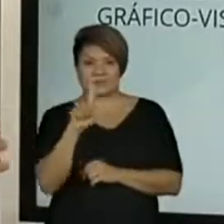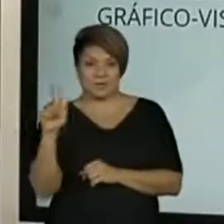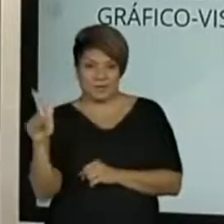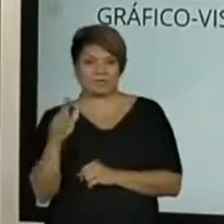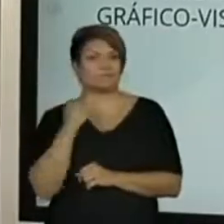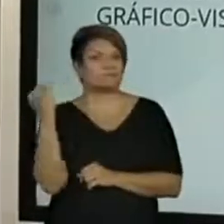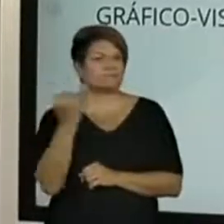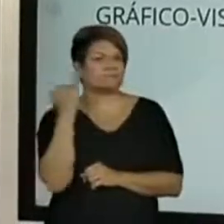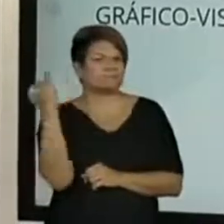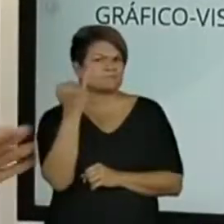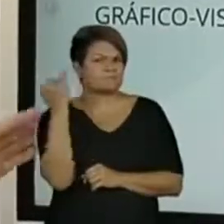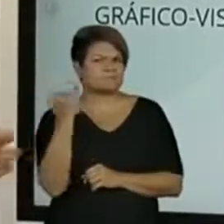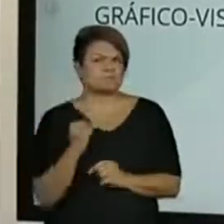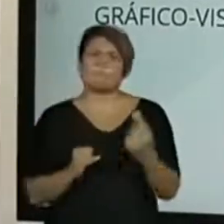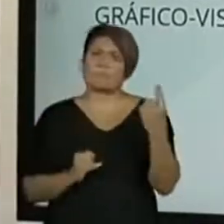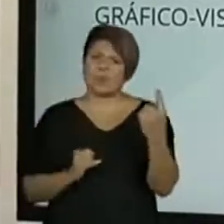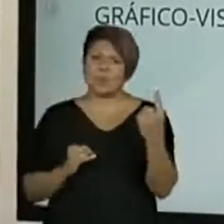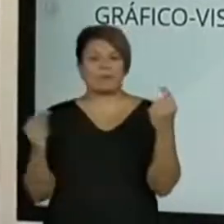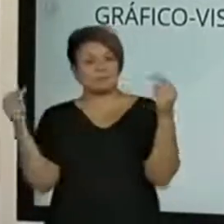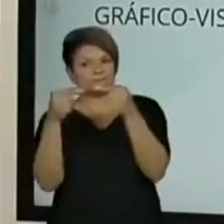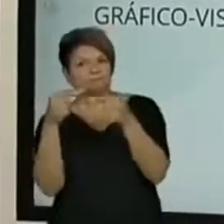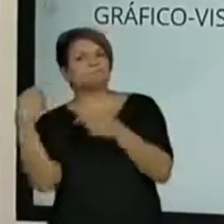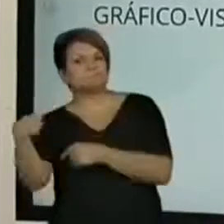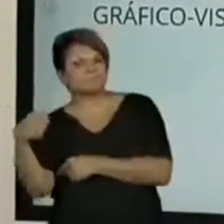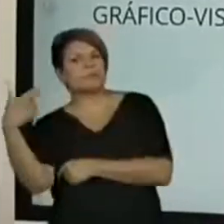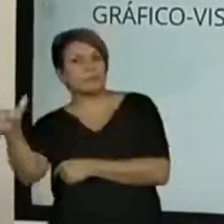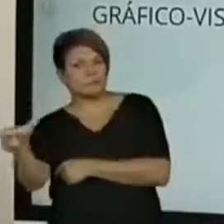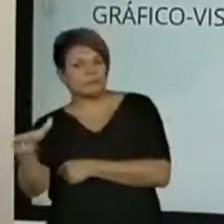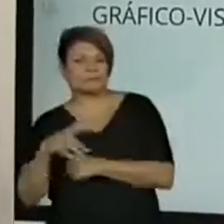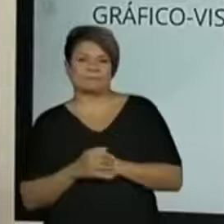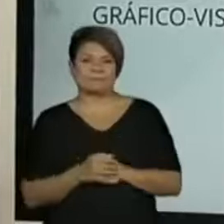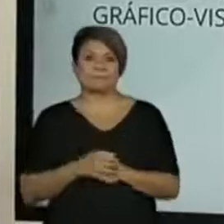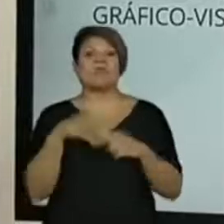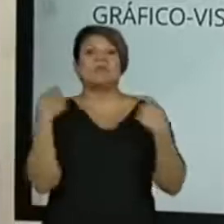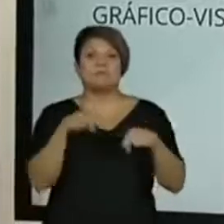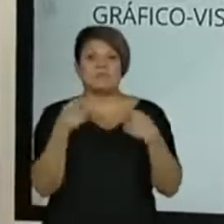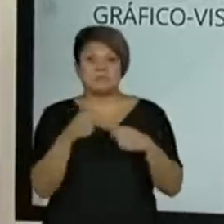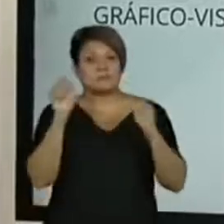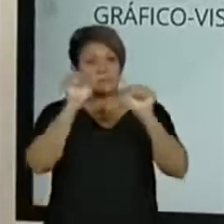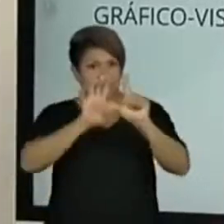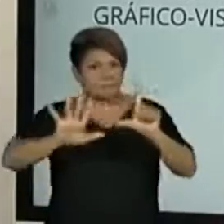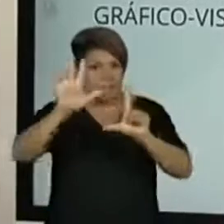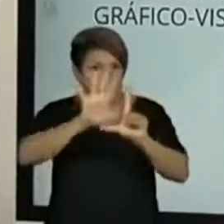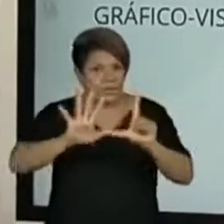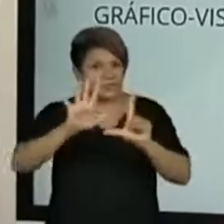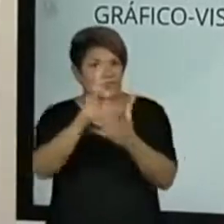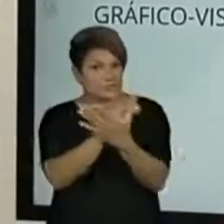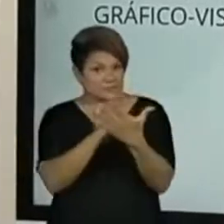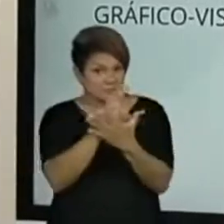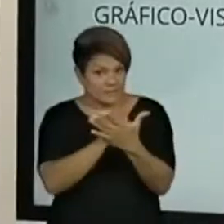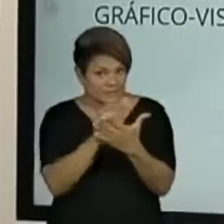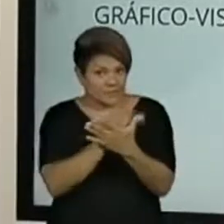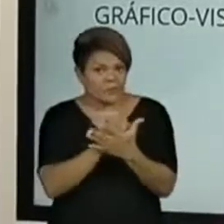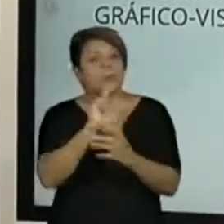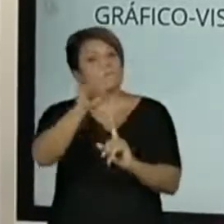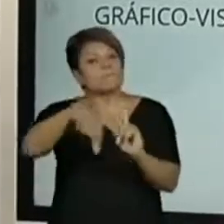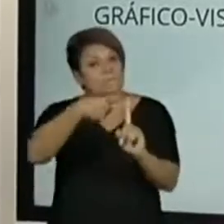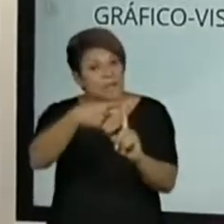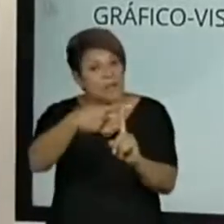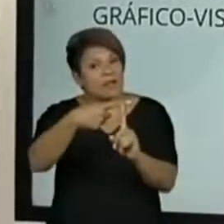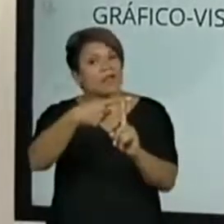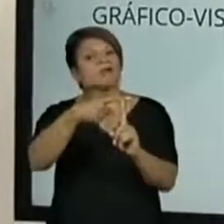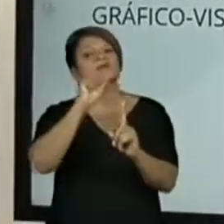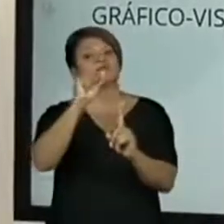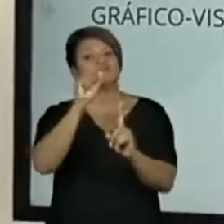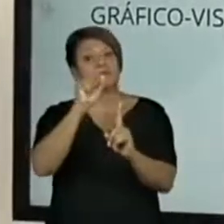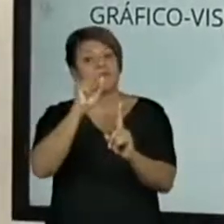importantes. Uma não vive sem a outra. A gente precisa da imagem do desenho e também a gente precisa da